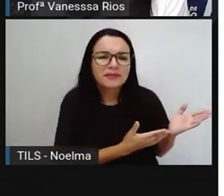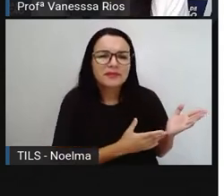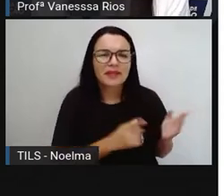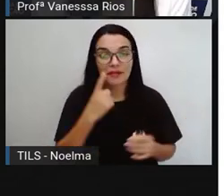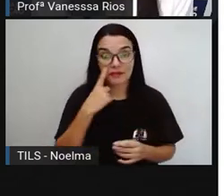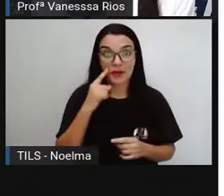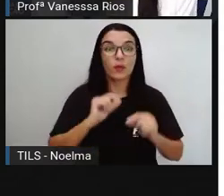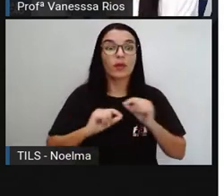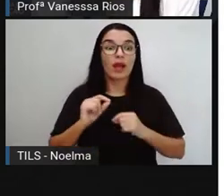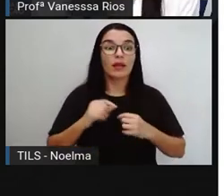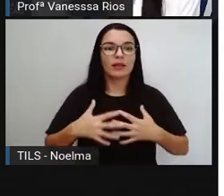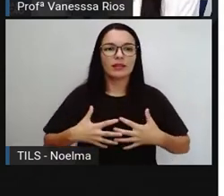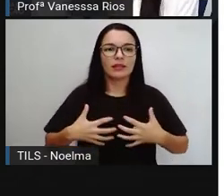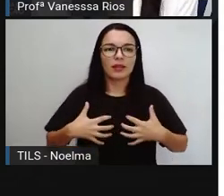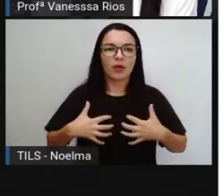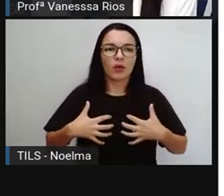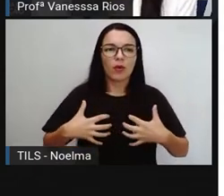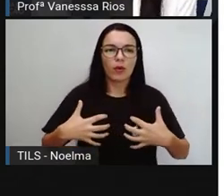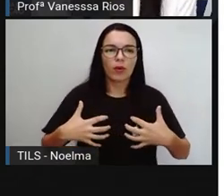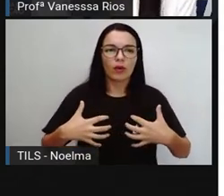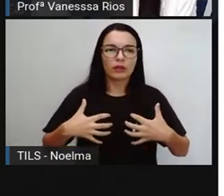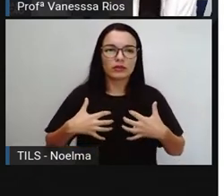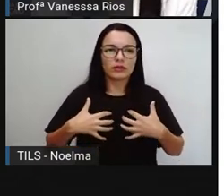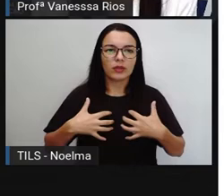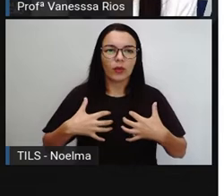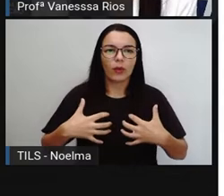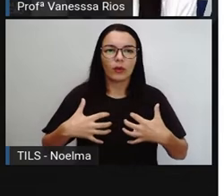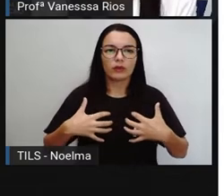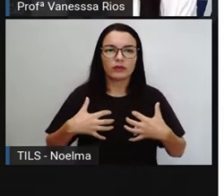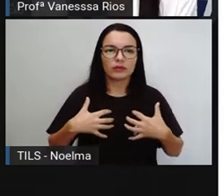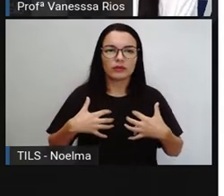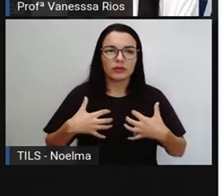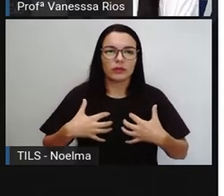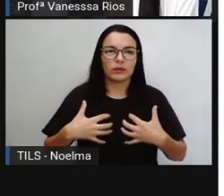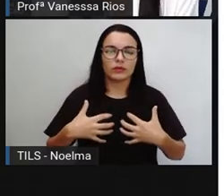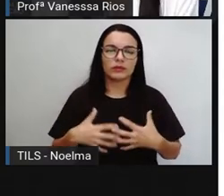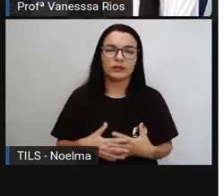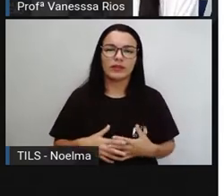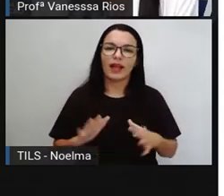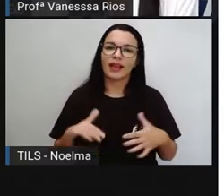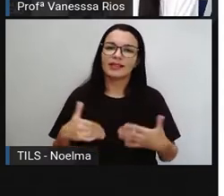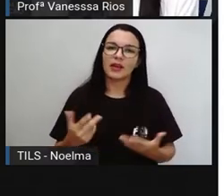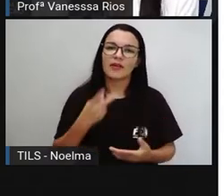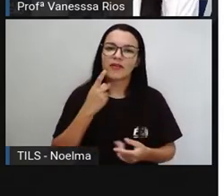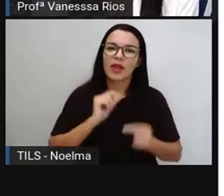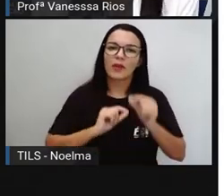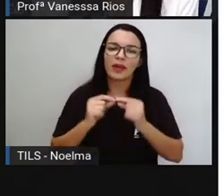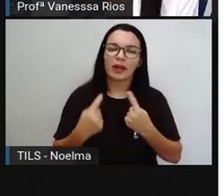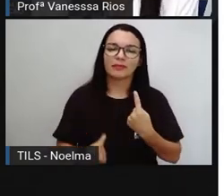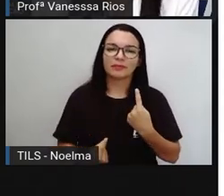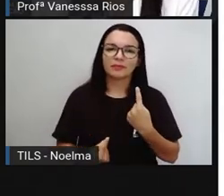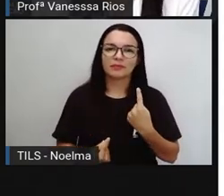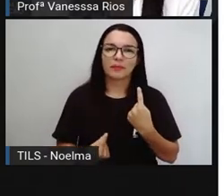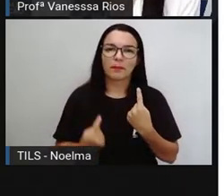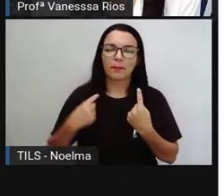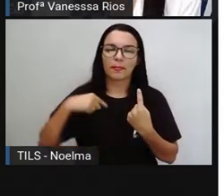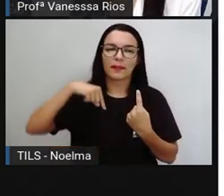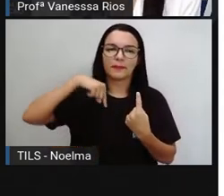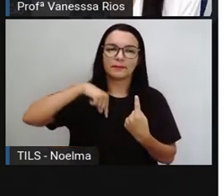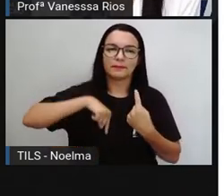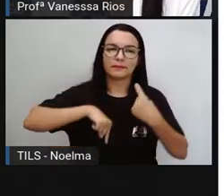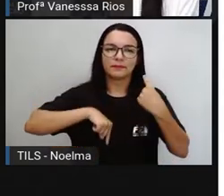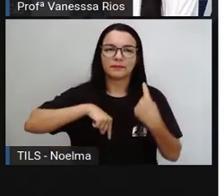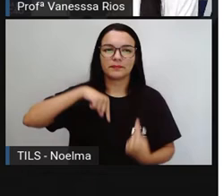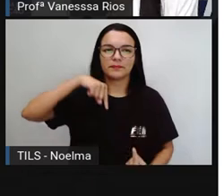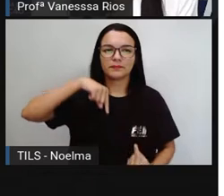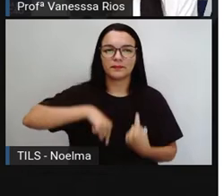do tema, a gente vai ver o desenho de um pulmão. Então, gente vai falar de trocas gasosas que acontecem